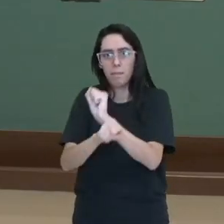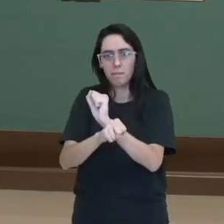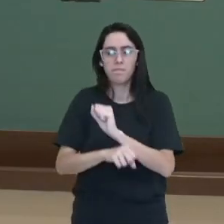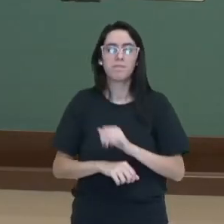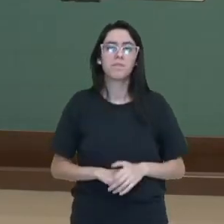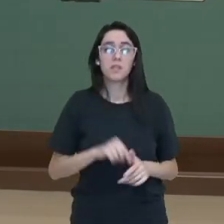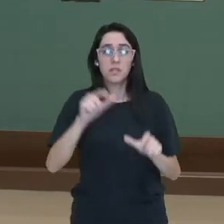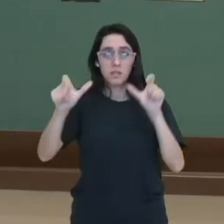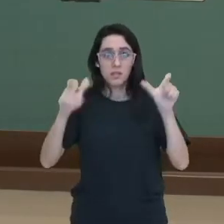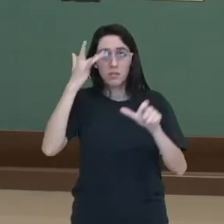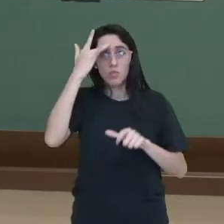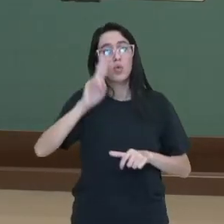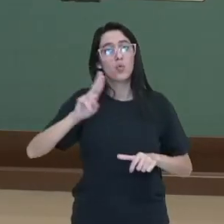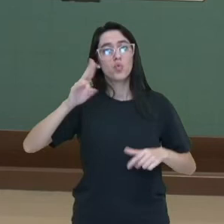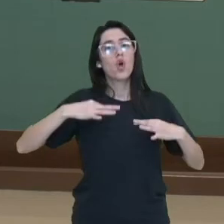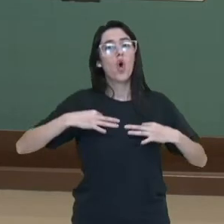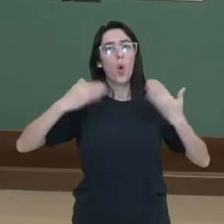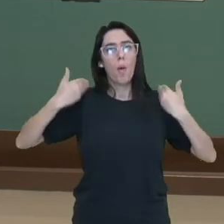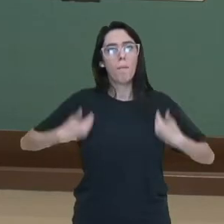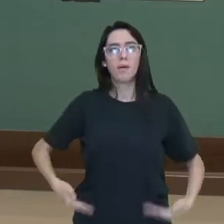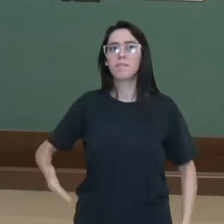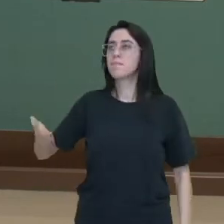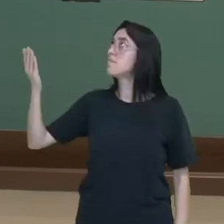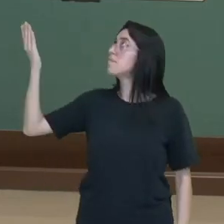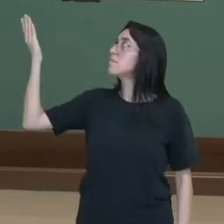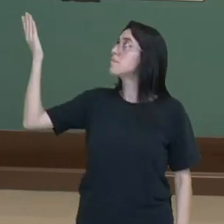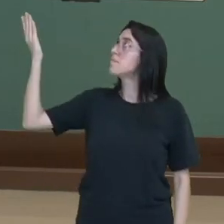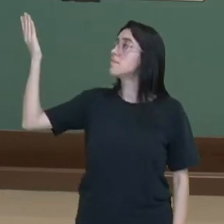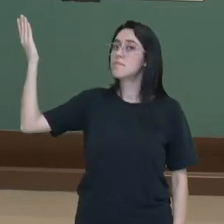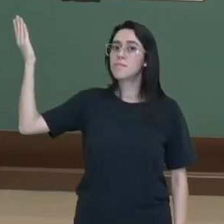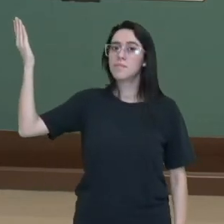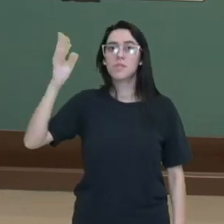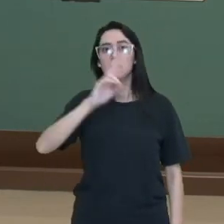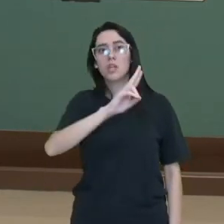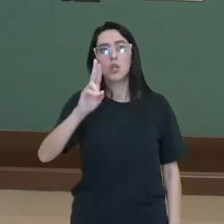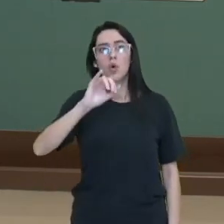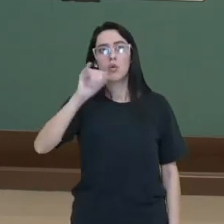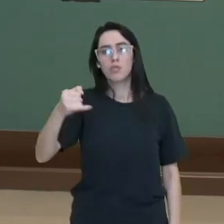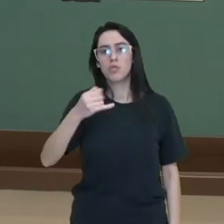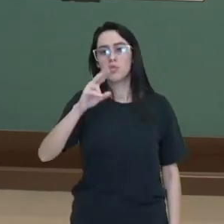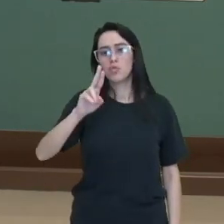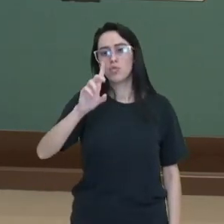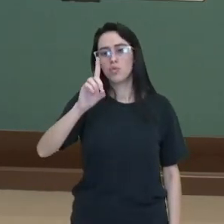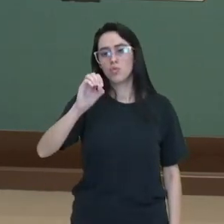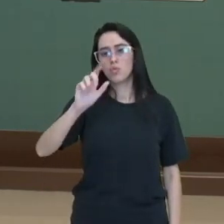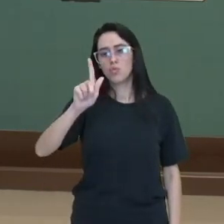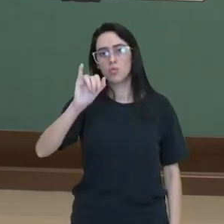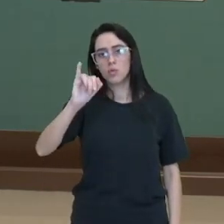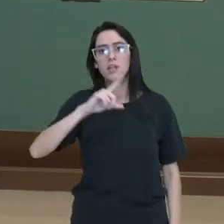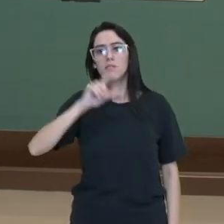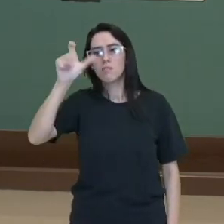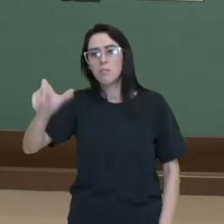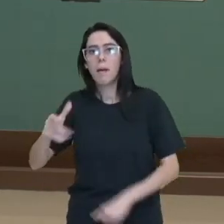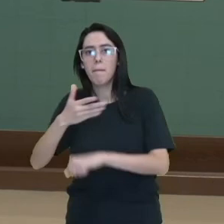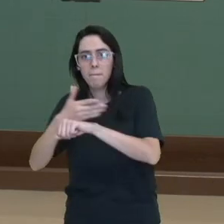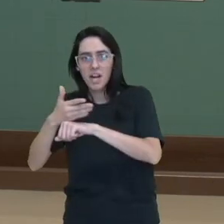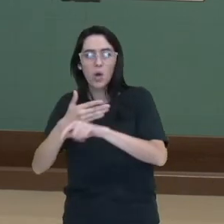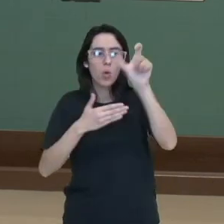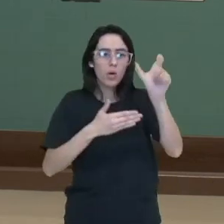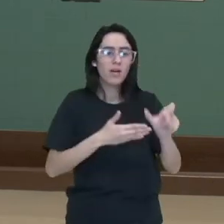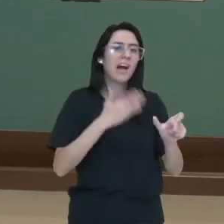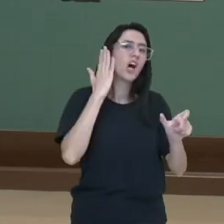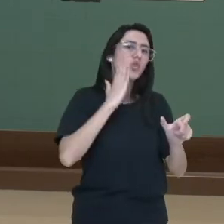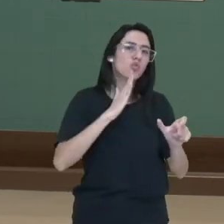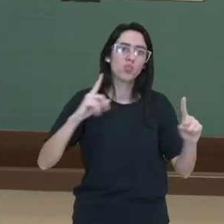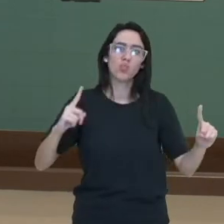usam um uniforme, um kimono, chamado judogi. Atualmente, um luta de branco e o outro luta